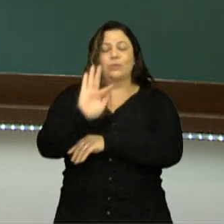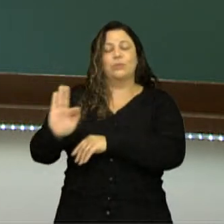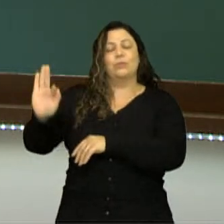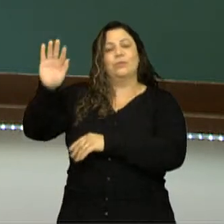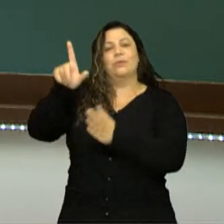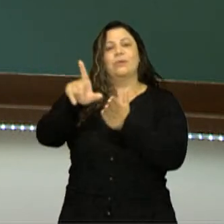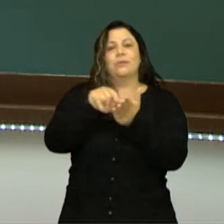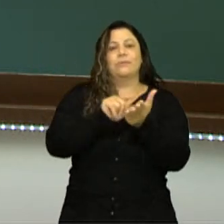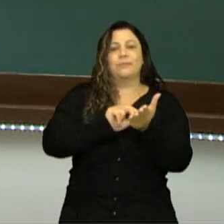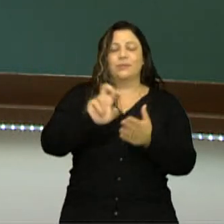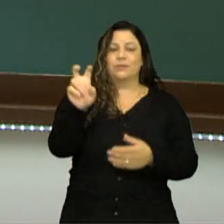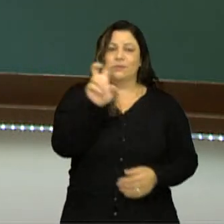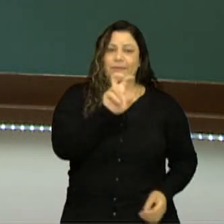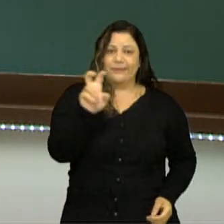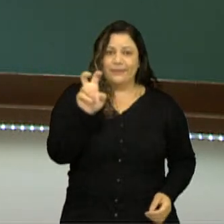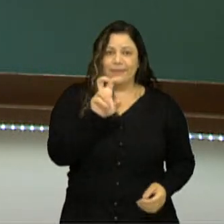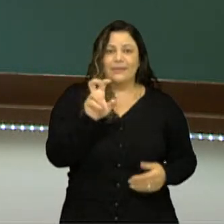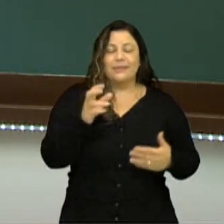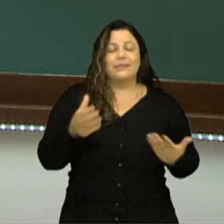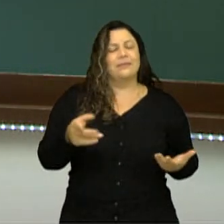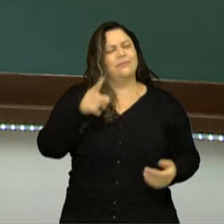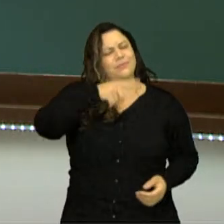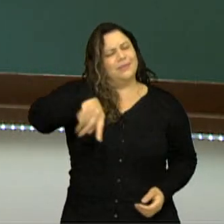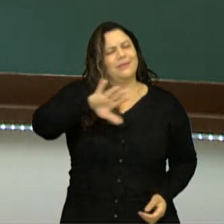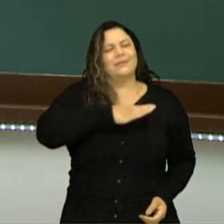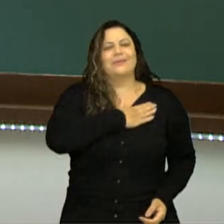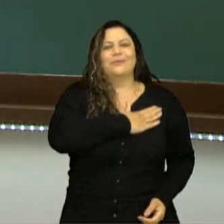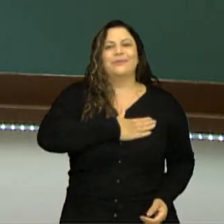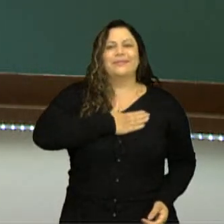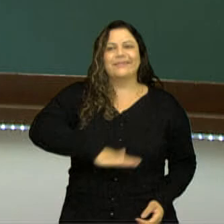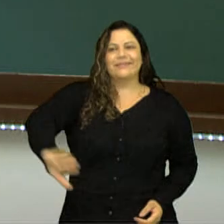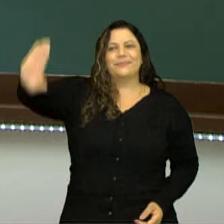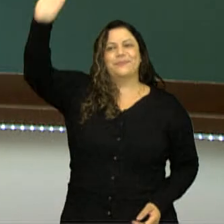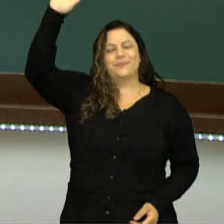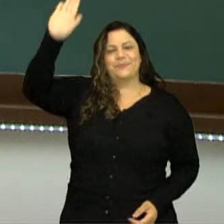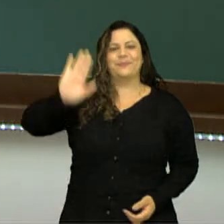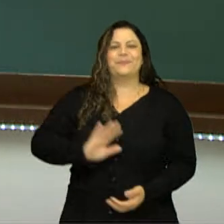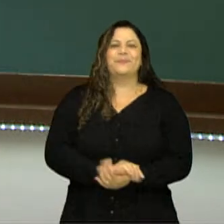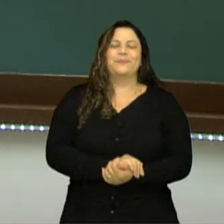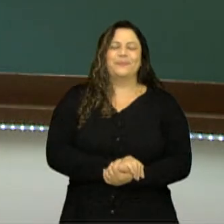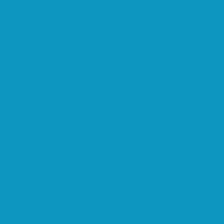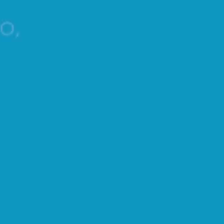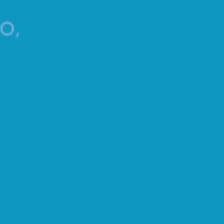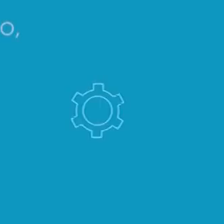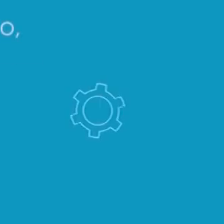o artigo 5º da Constituição. Espero que vocês tenham gostado e até breve!